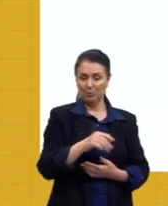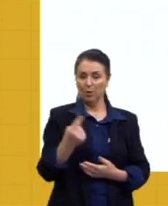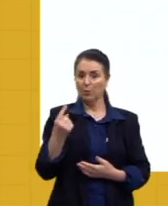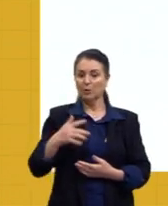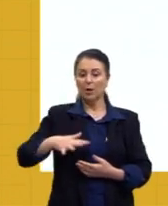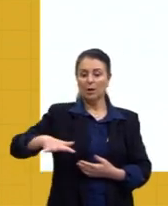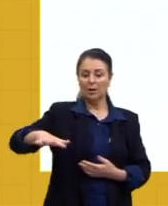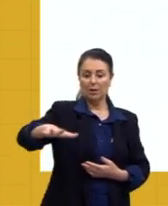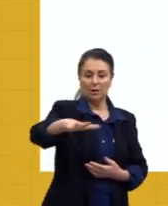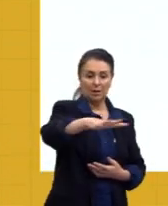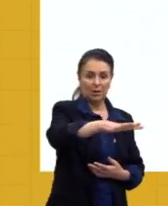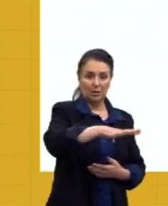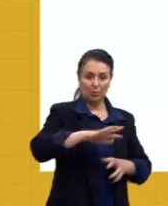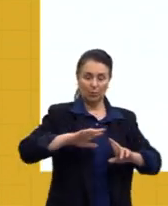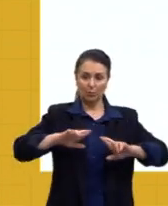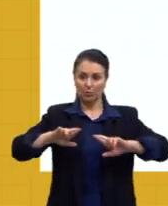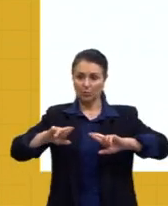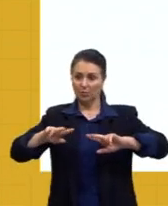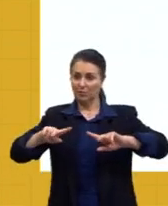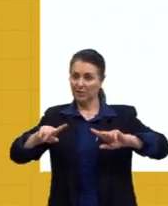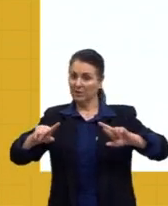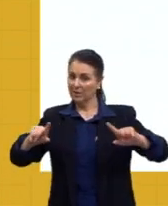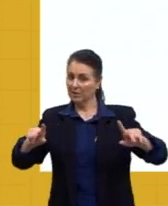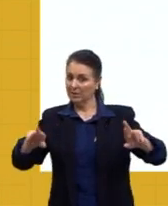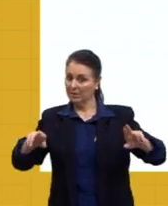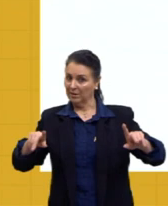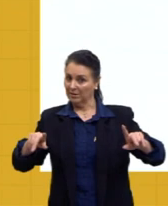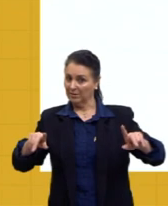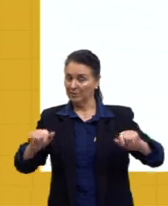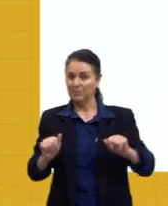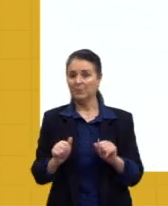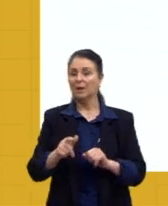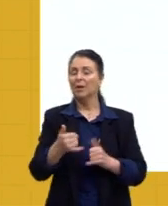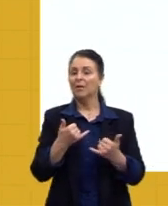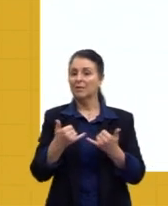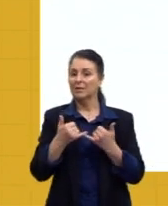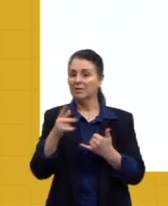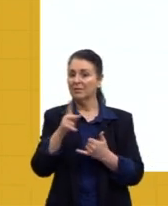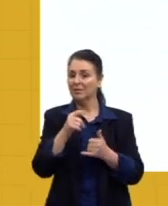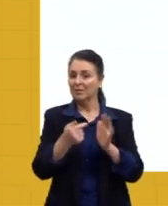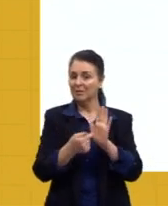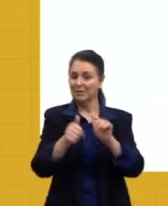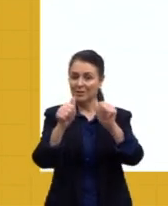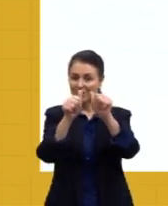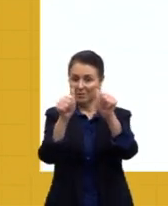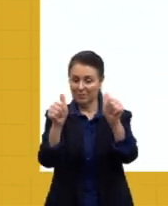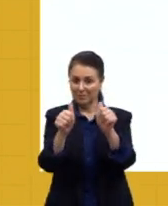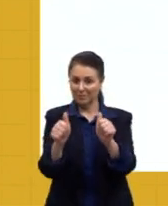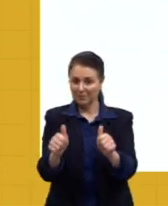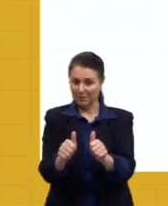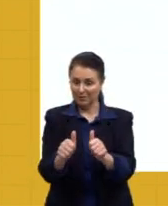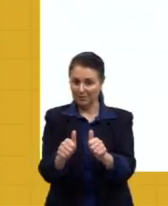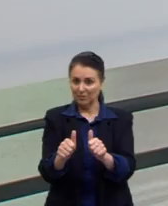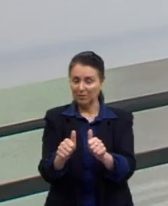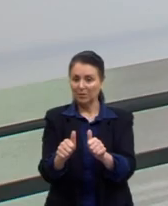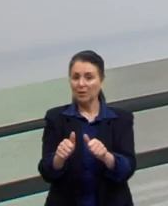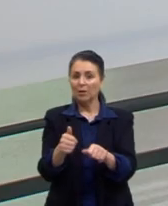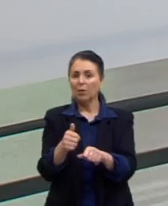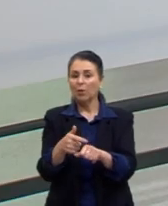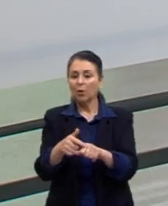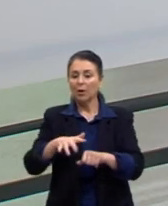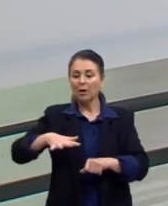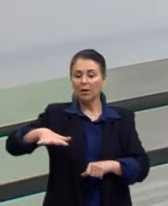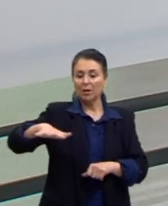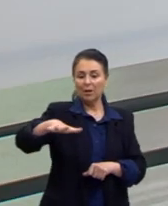com diferentes habitats. Então, por exemplo, aqui, a gente, nessa imagem, é o mesmo habitat, né,